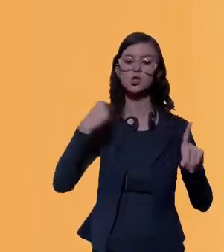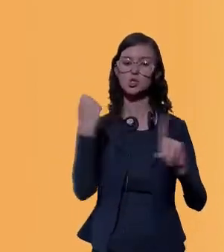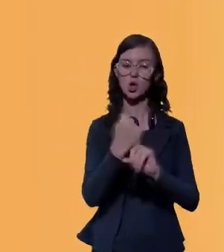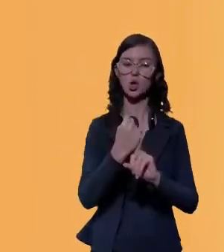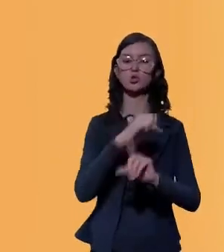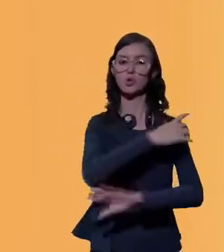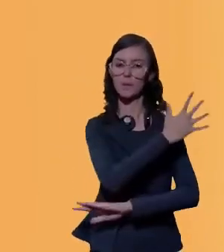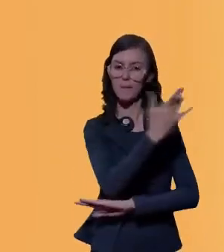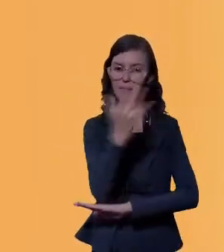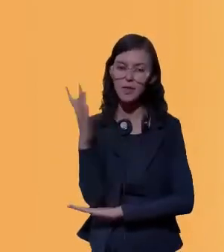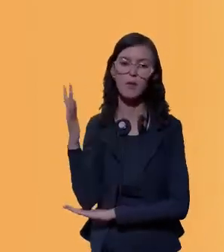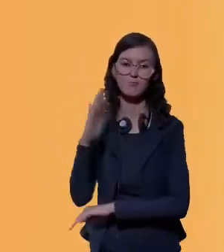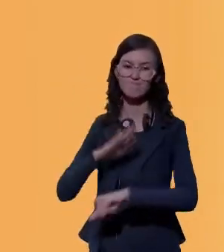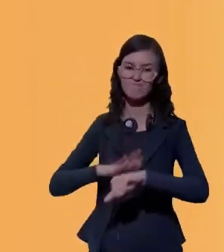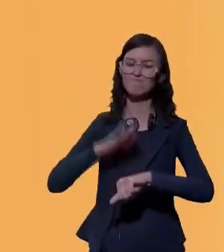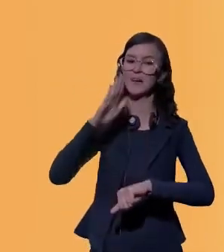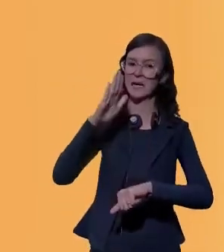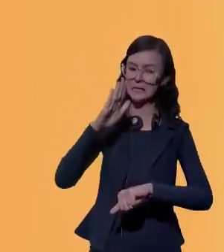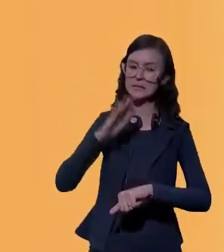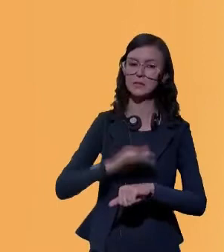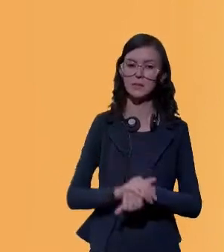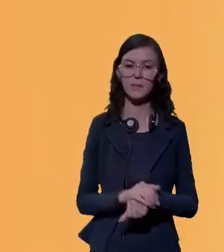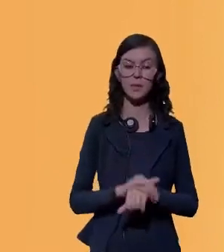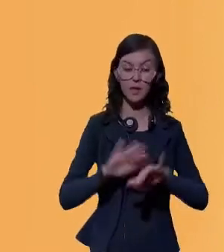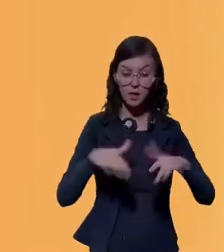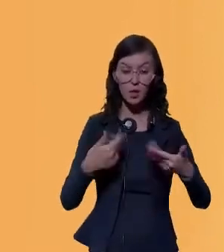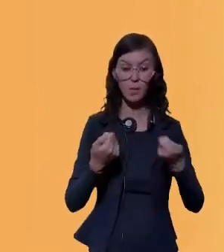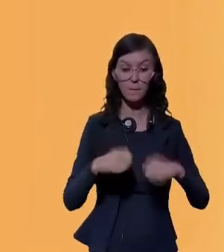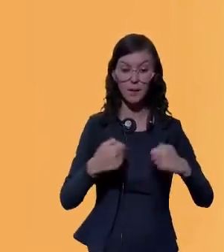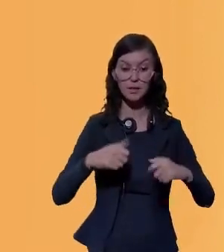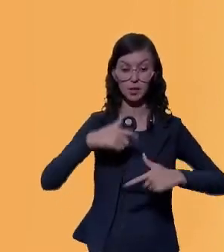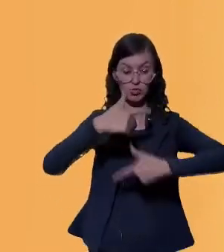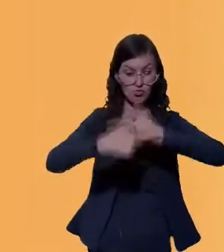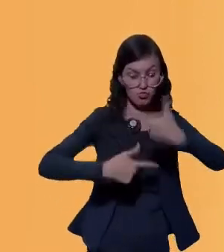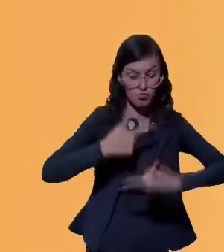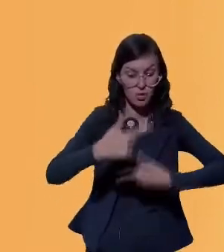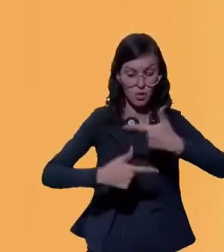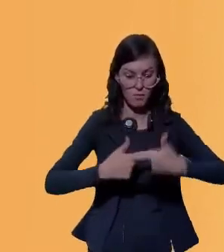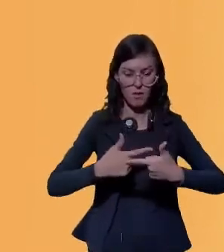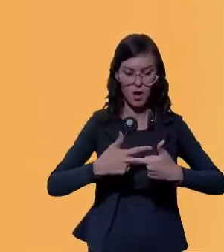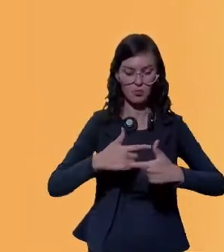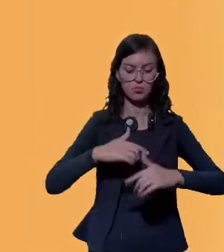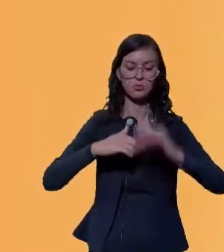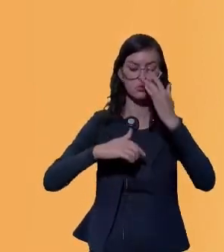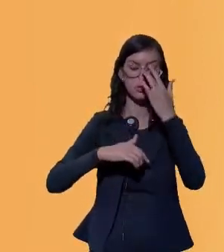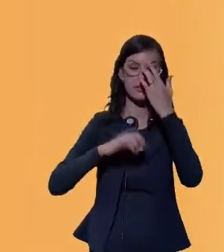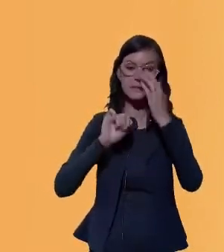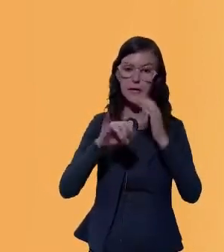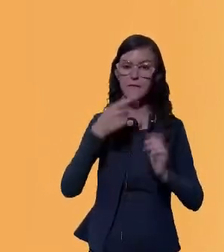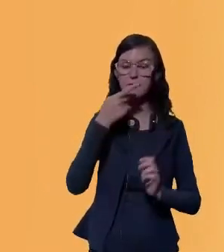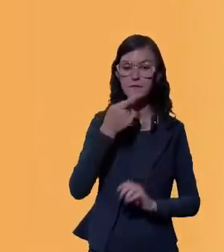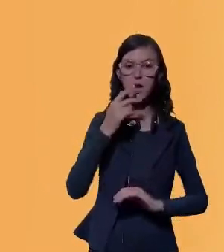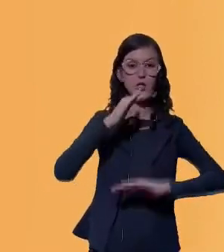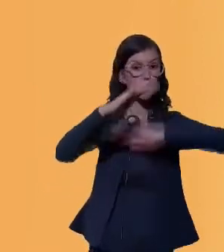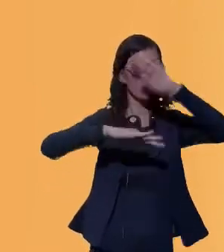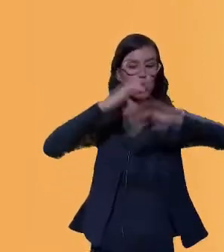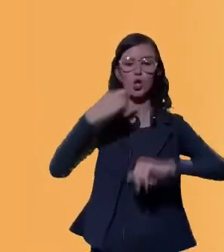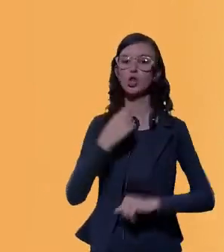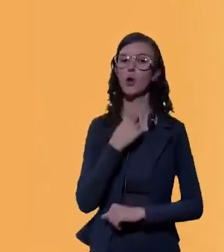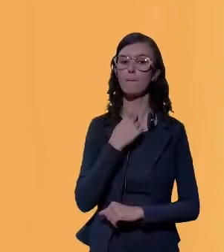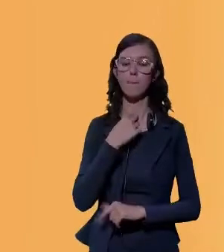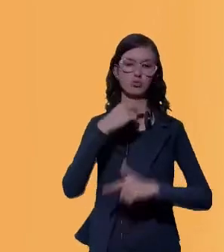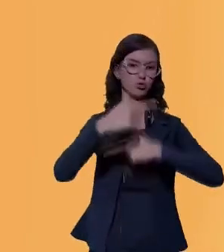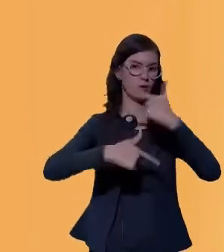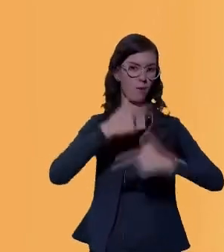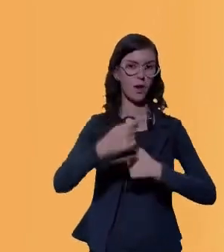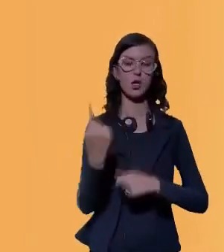é alongado, então por isso a atuação, quando se fala em desenvolvimento, não dá para se trabalhar sozinho, por isso que